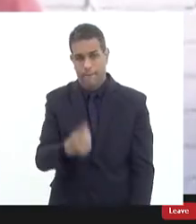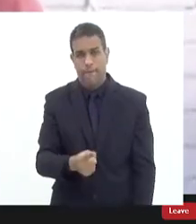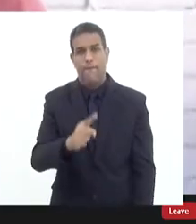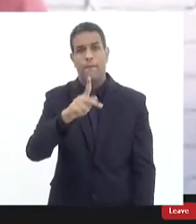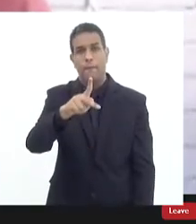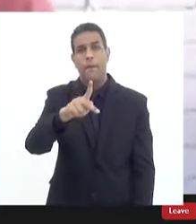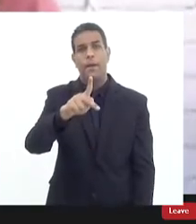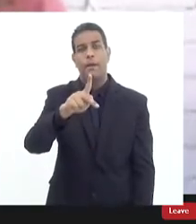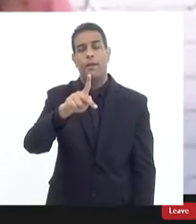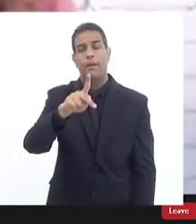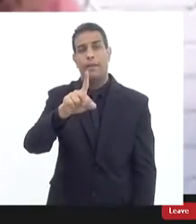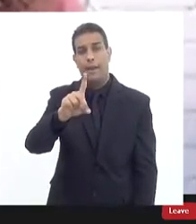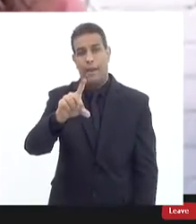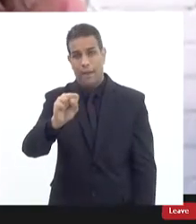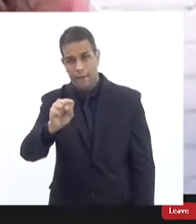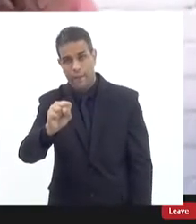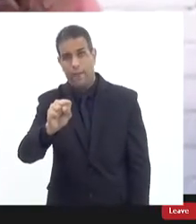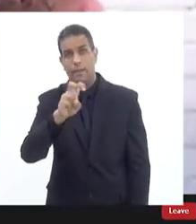635